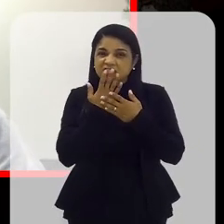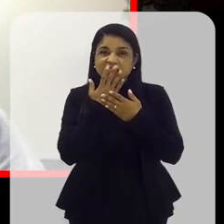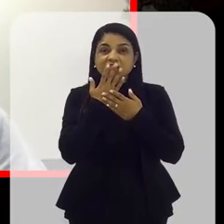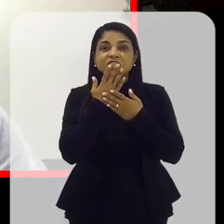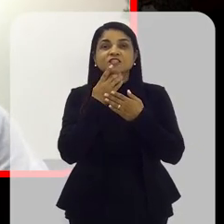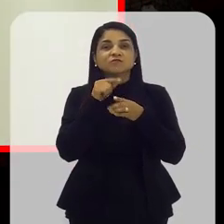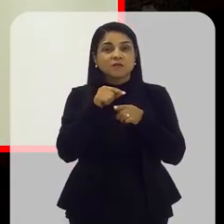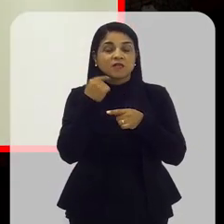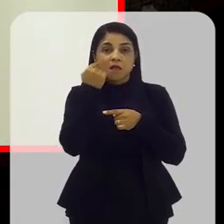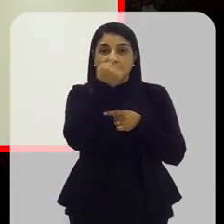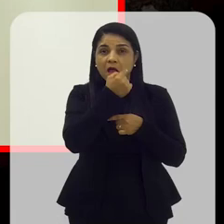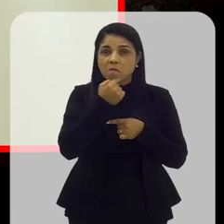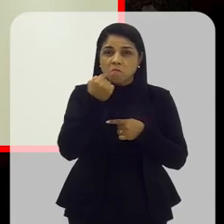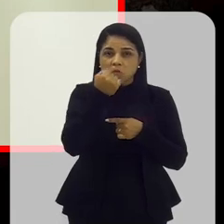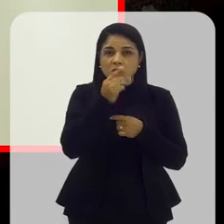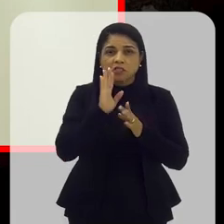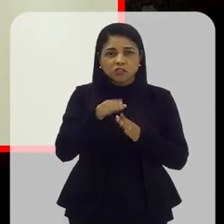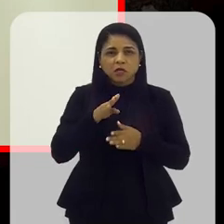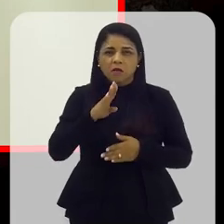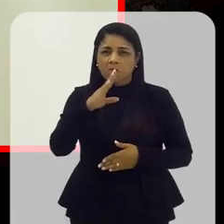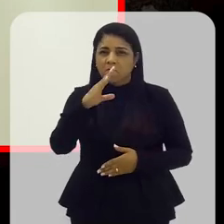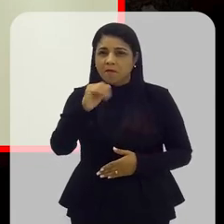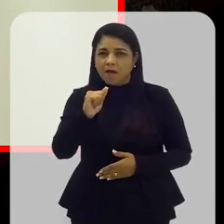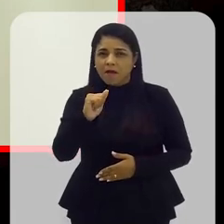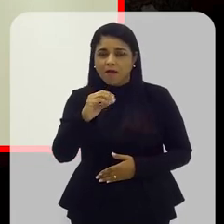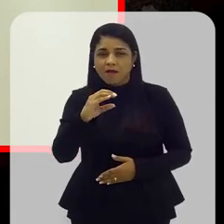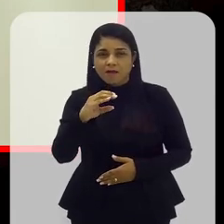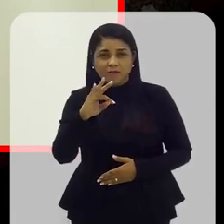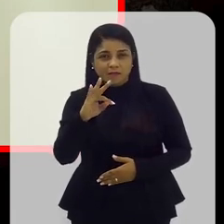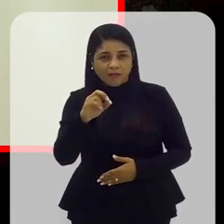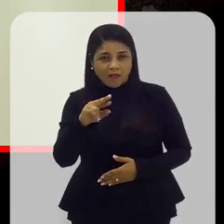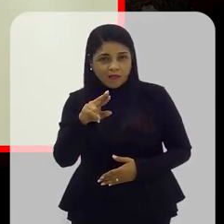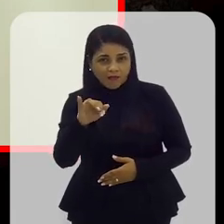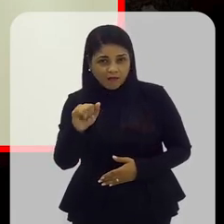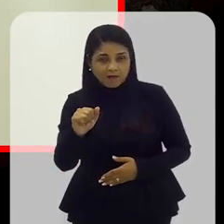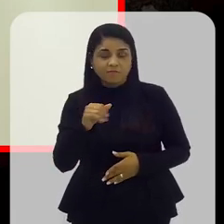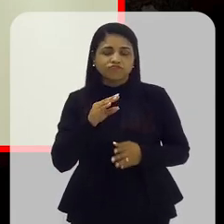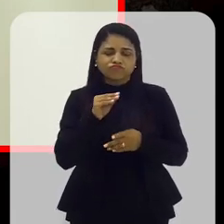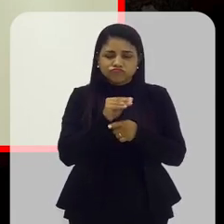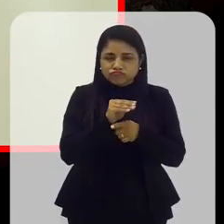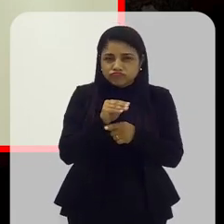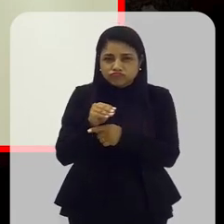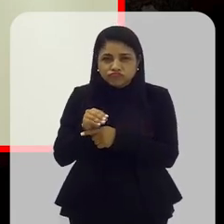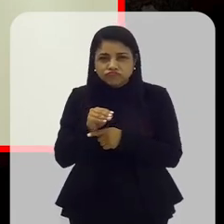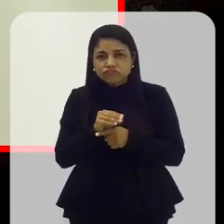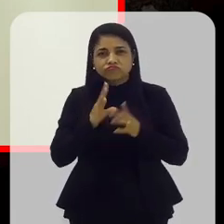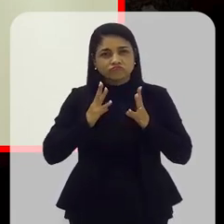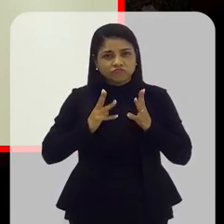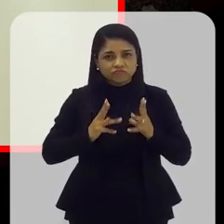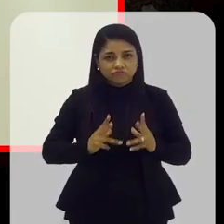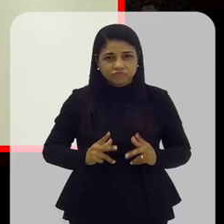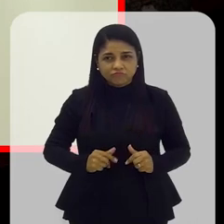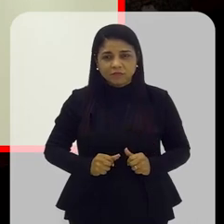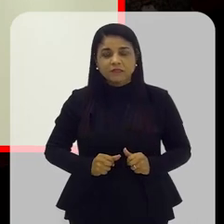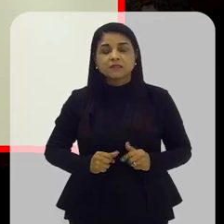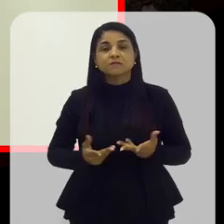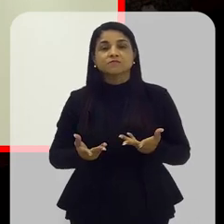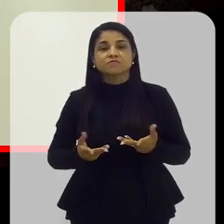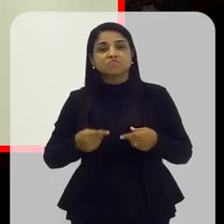essa boca já está contaminada desde antes de nascer e aí tem que ter o cuidado da higienização